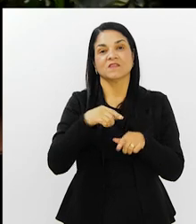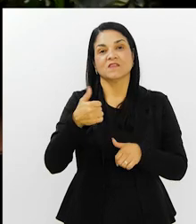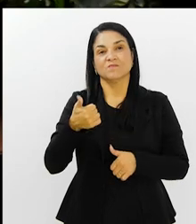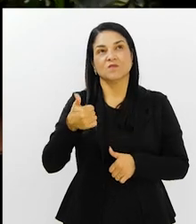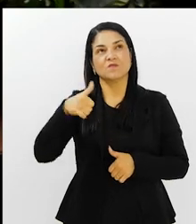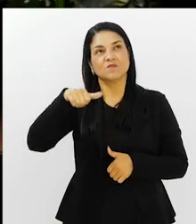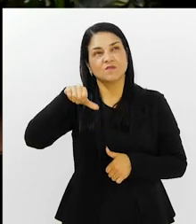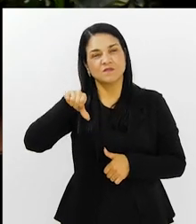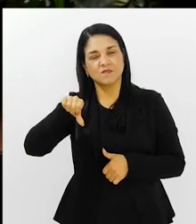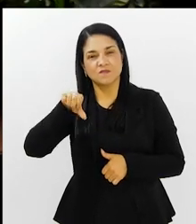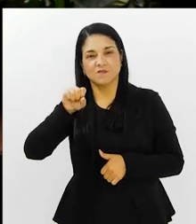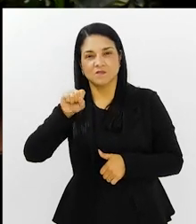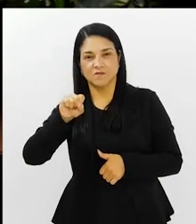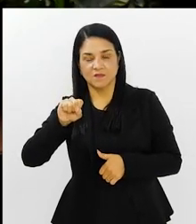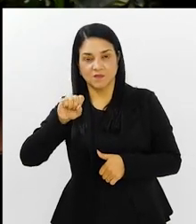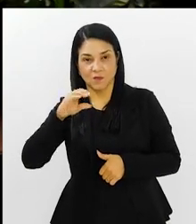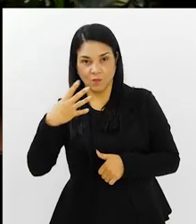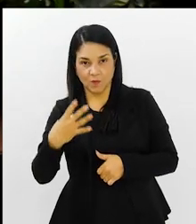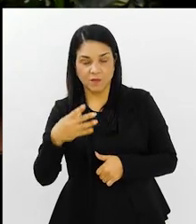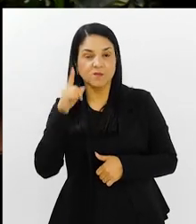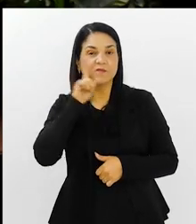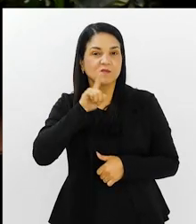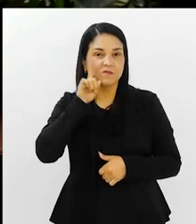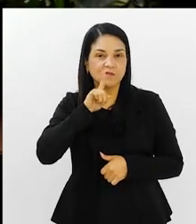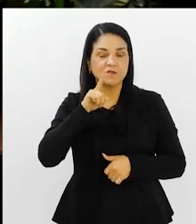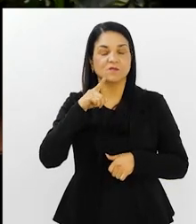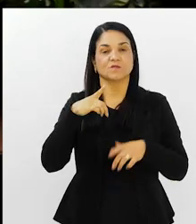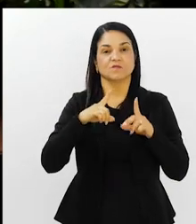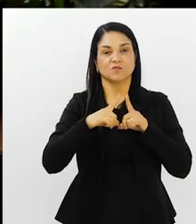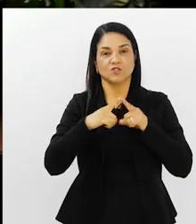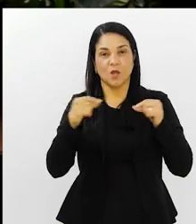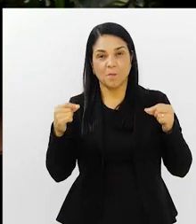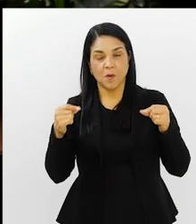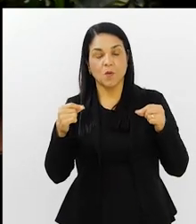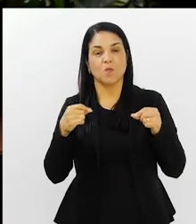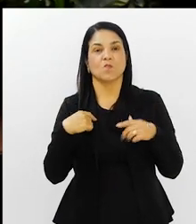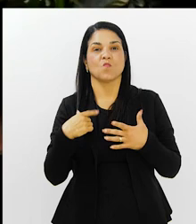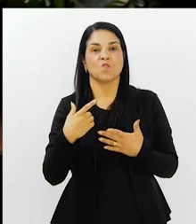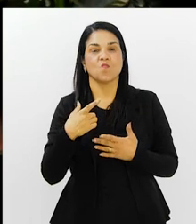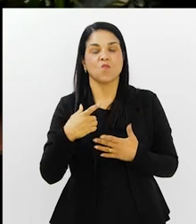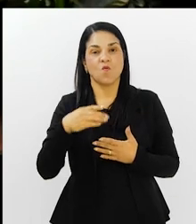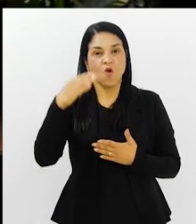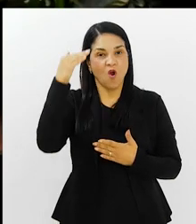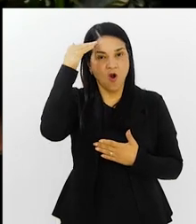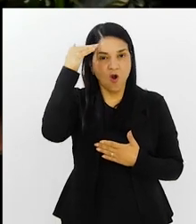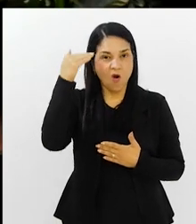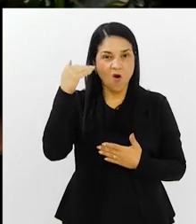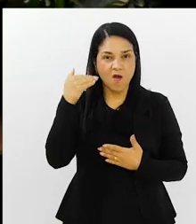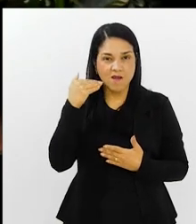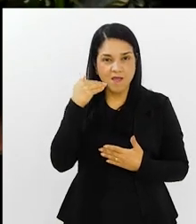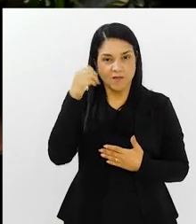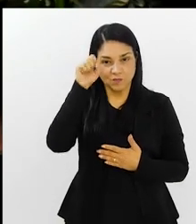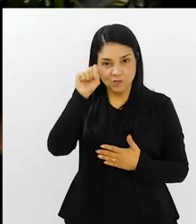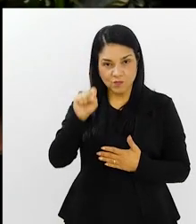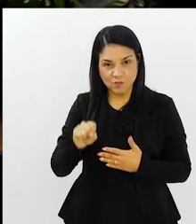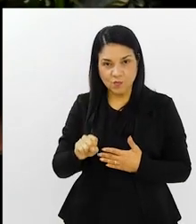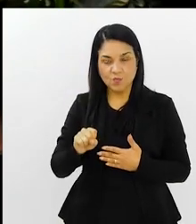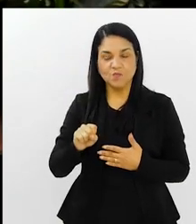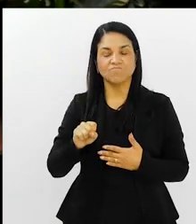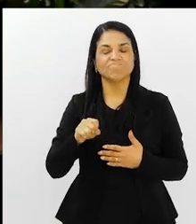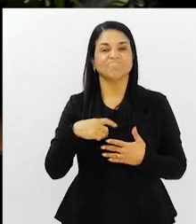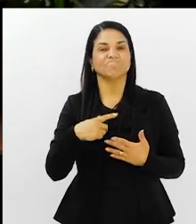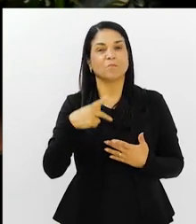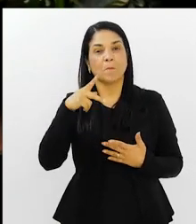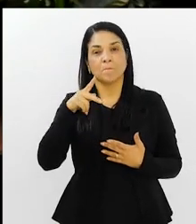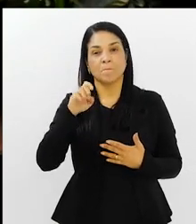dos Estados Unidos, 2002 no Japão e na Coreia do Sul. Penta campeã do mundo com Luiz Felipe